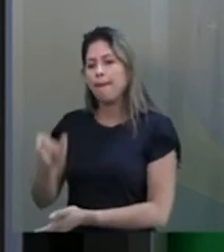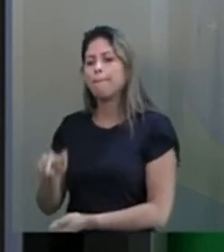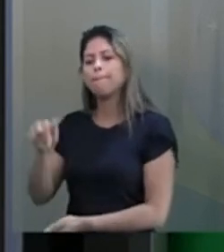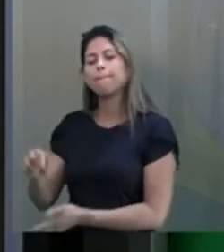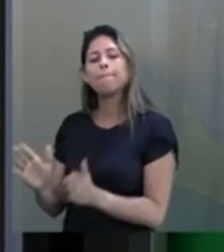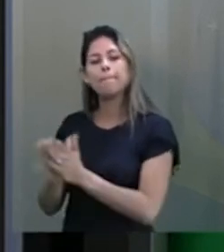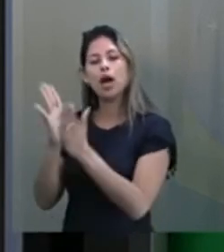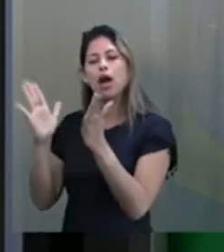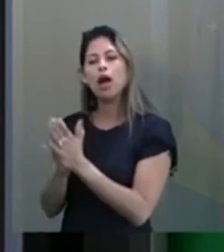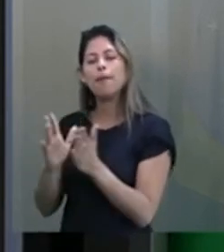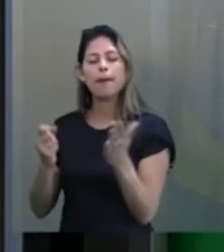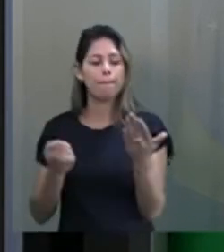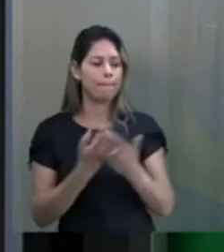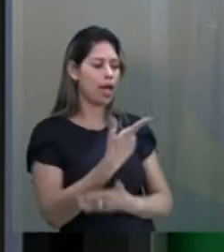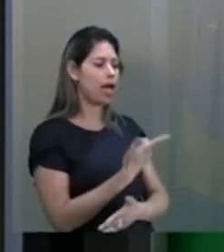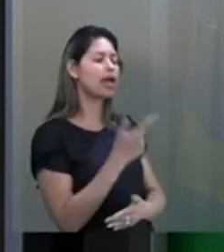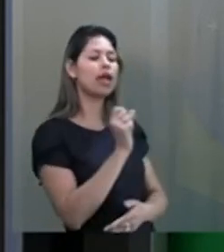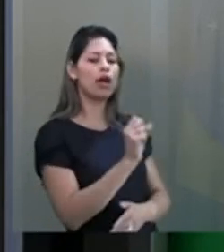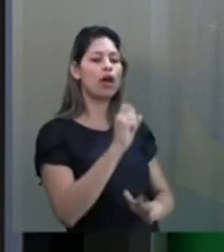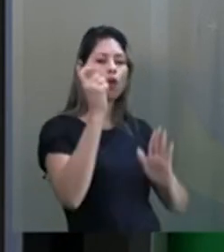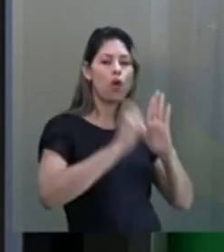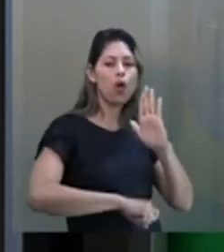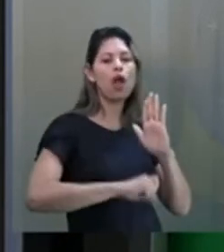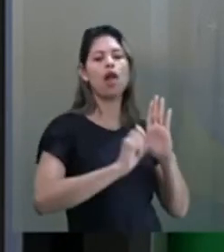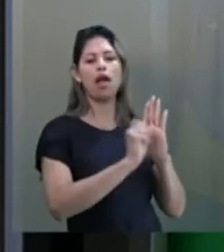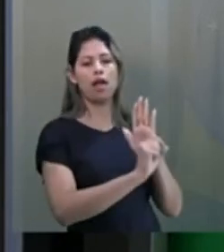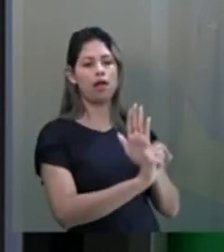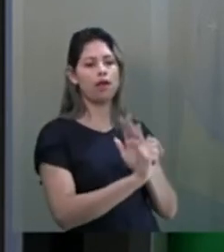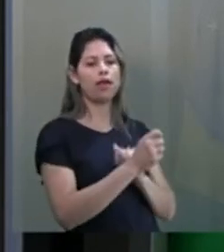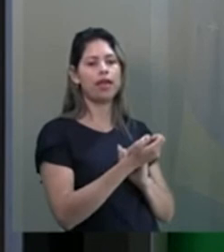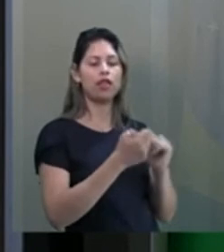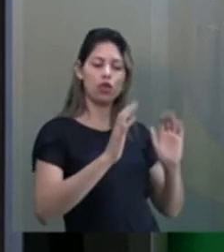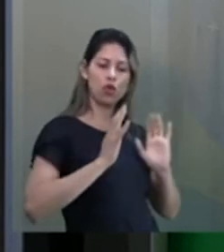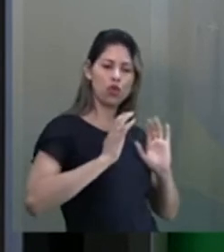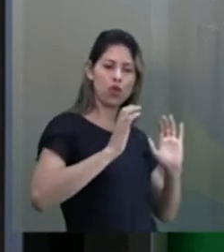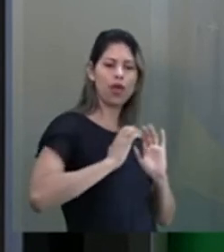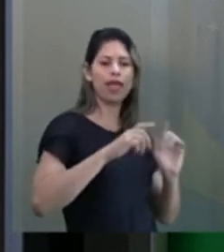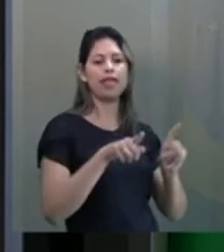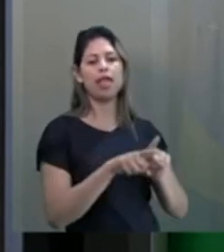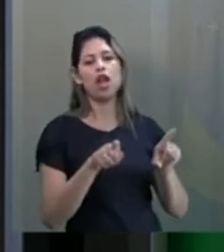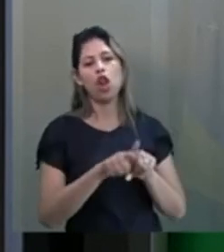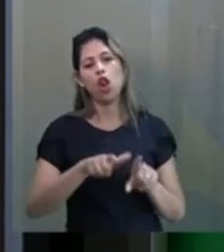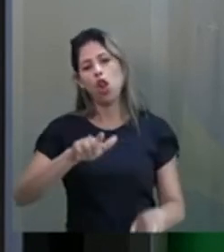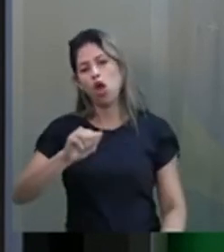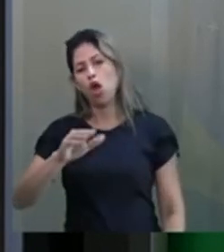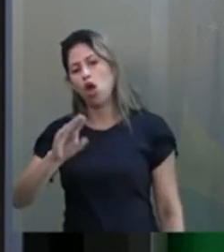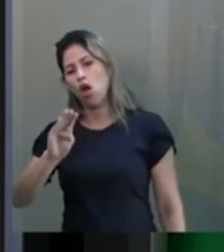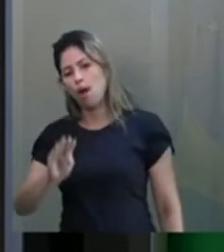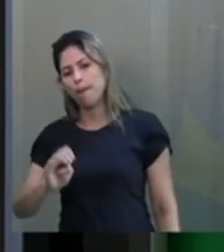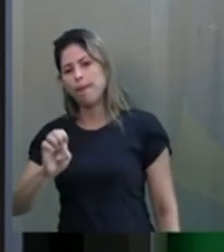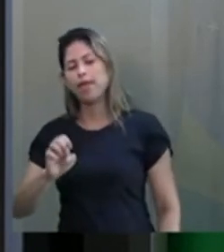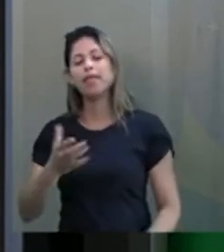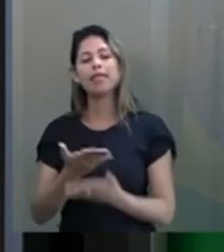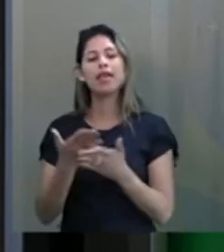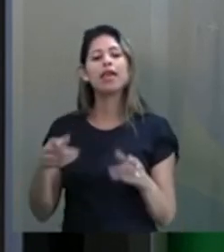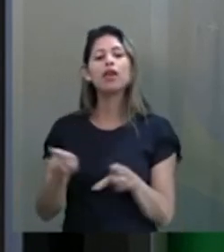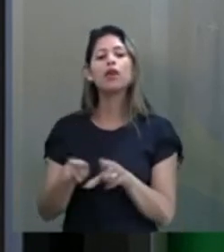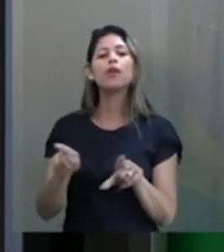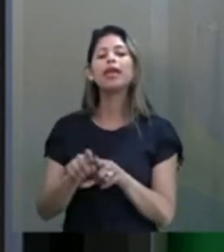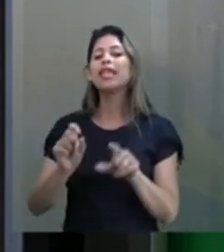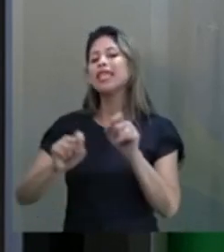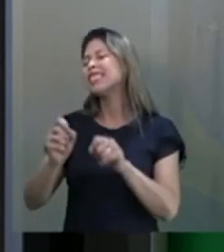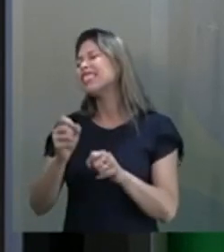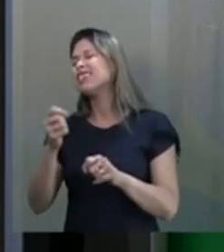tem poder de lobby no Congresso Nacional, que tem poder de lobby no Palácio do Planalto, poder pagar menos imposto no seu setor. Tem uma vantagem